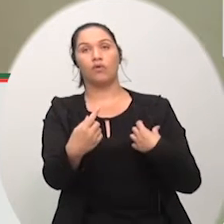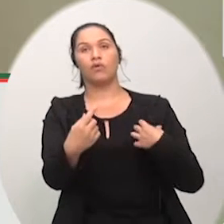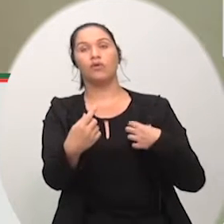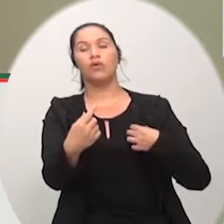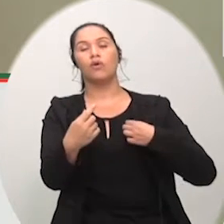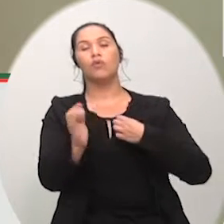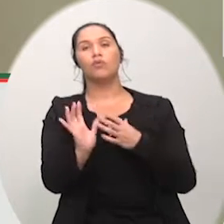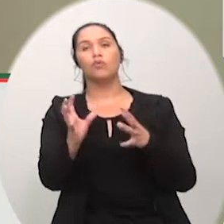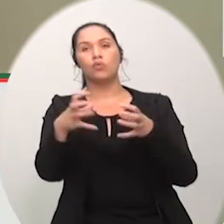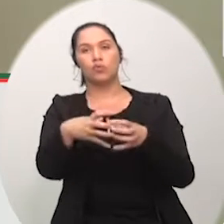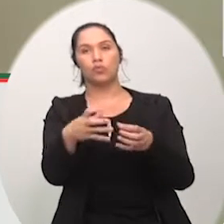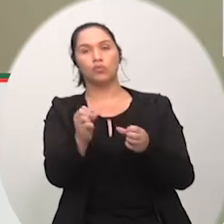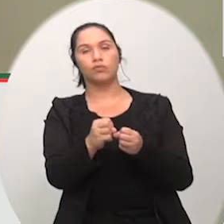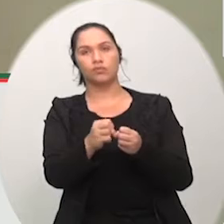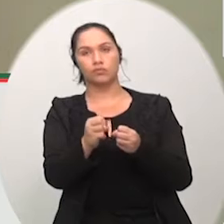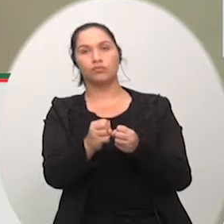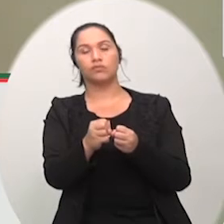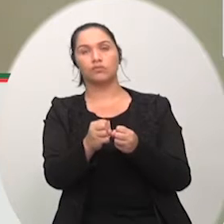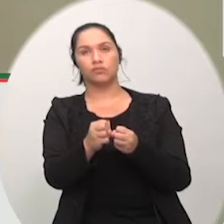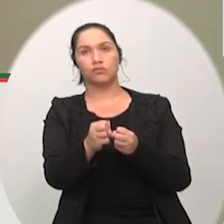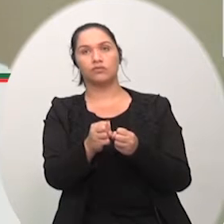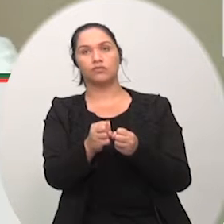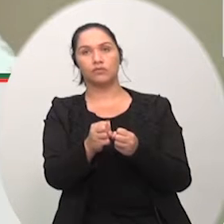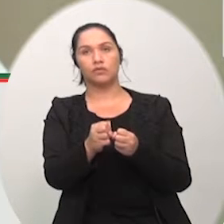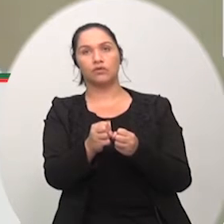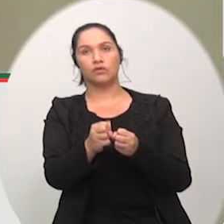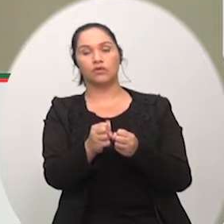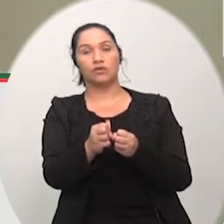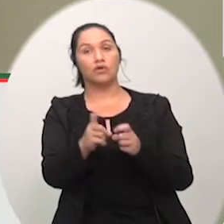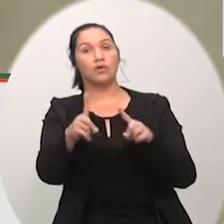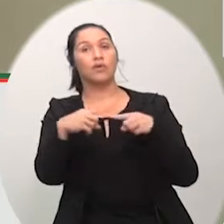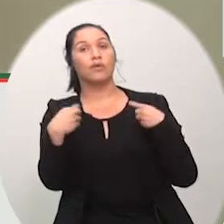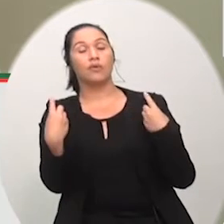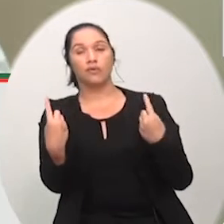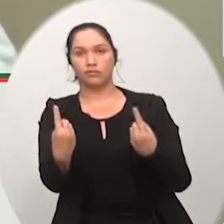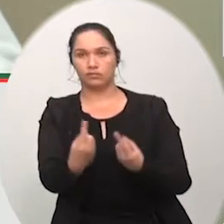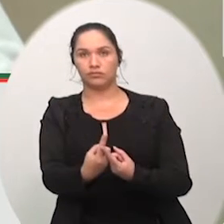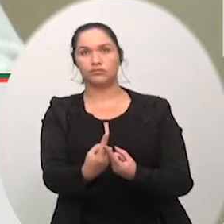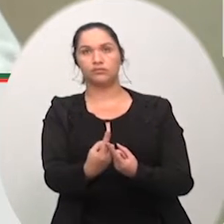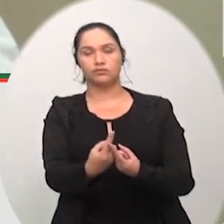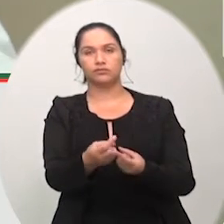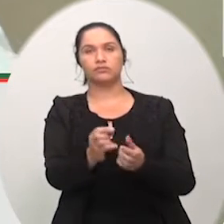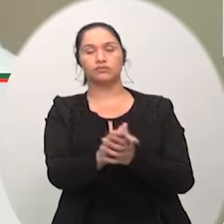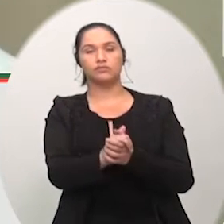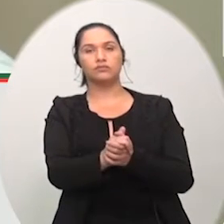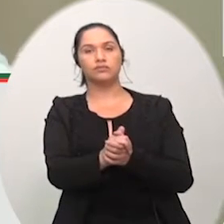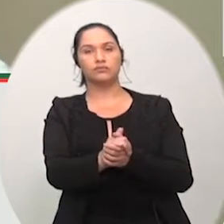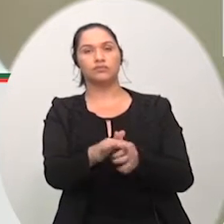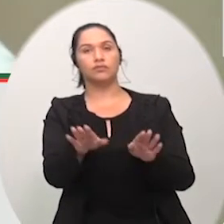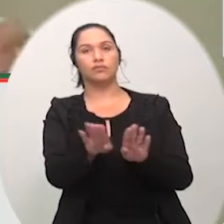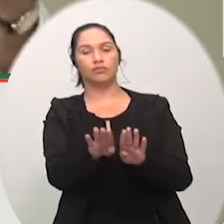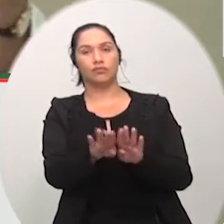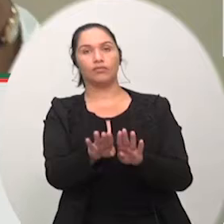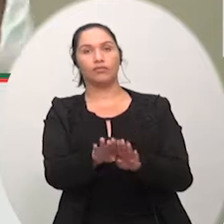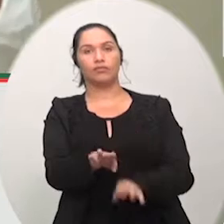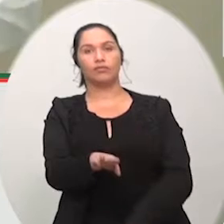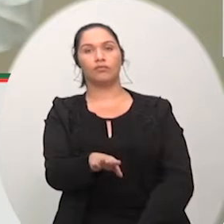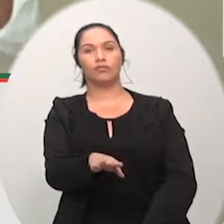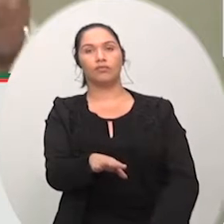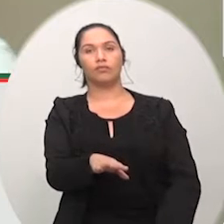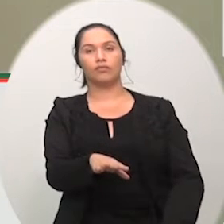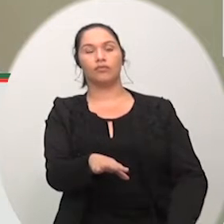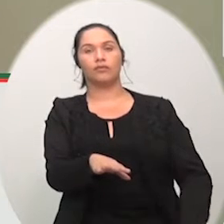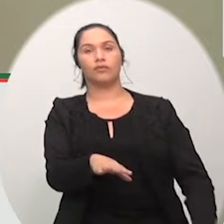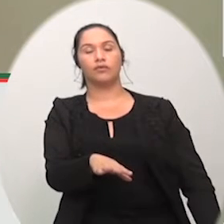referência à BR-101 nós que despertamos inclusive muitos deputados estão falando que eles que fizeram